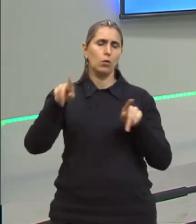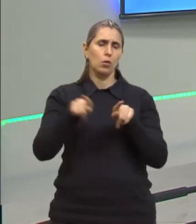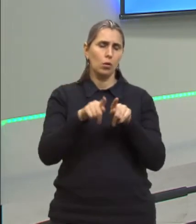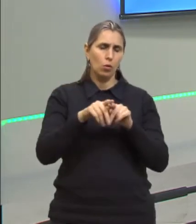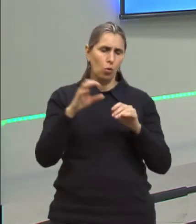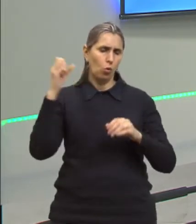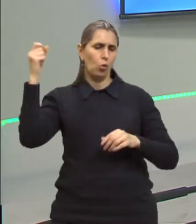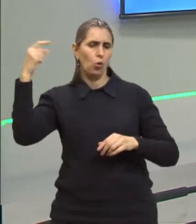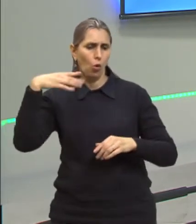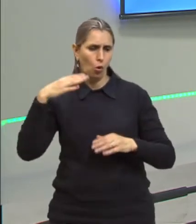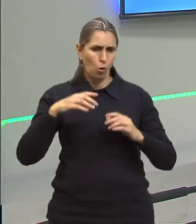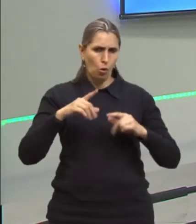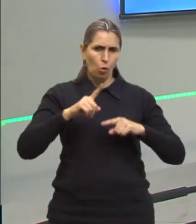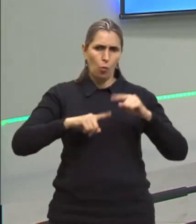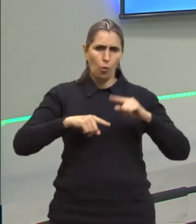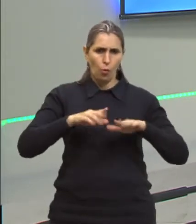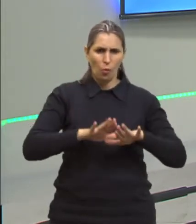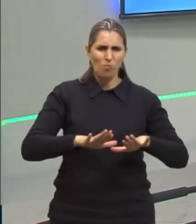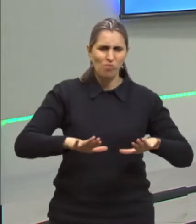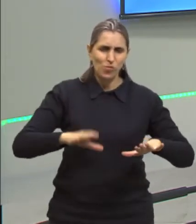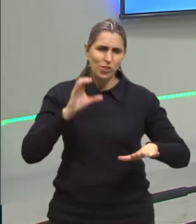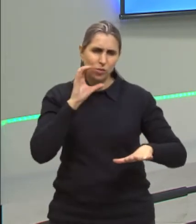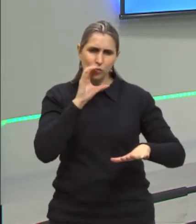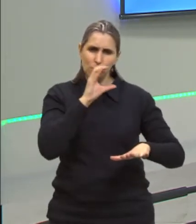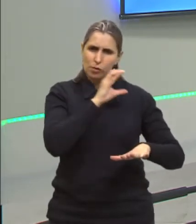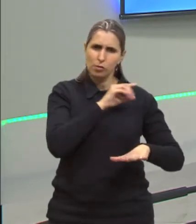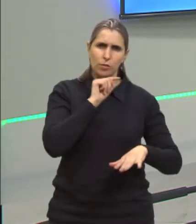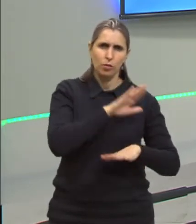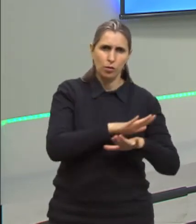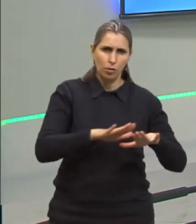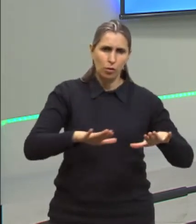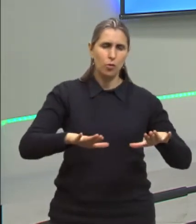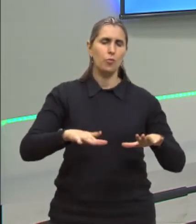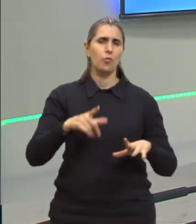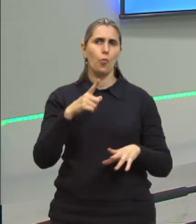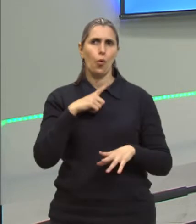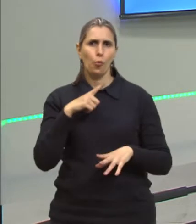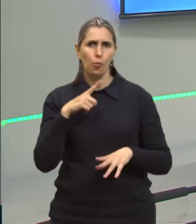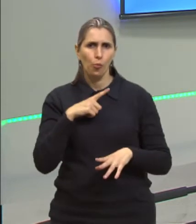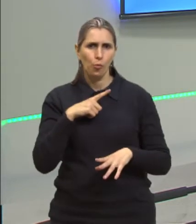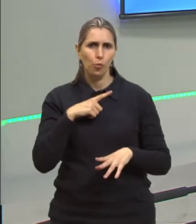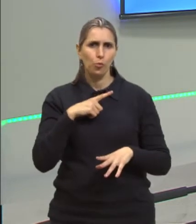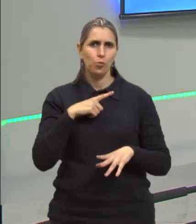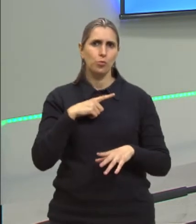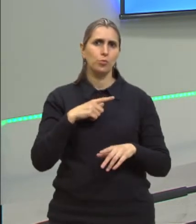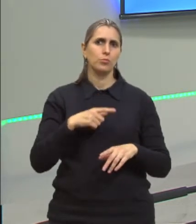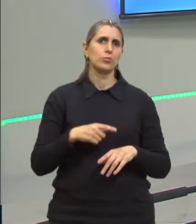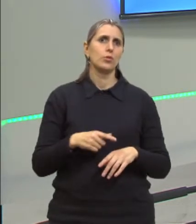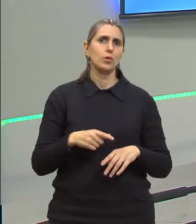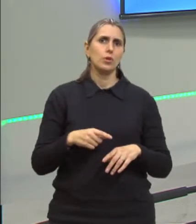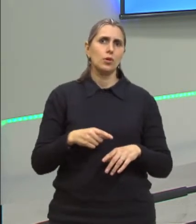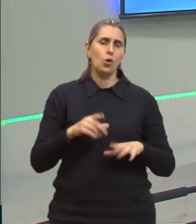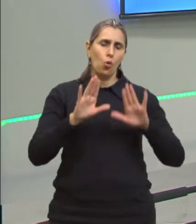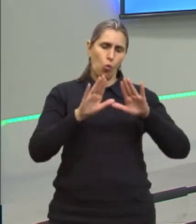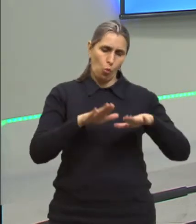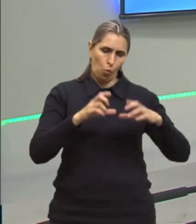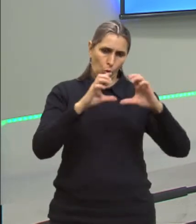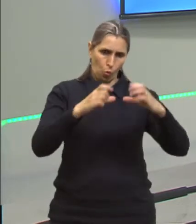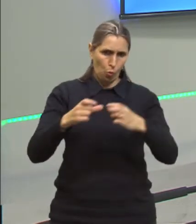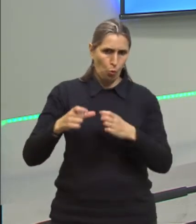quando o material fica no chão, aquecendo, isso pode causar um prejuízo. Por exemplo, um azulejo,